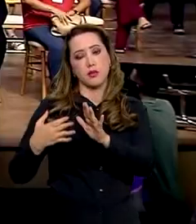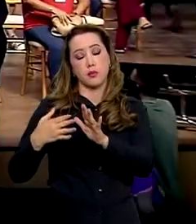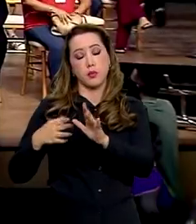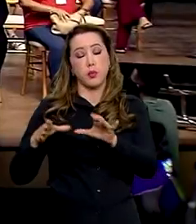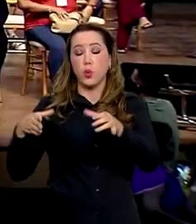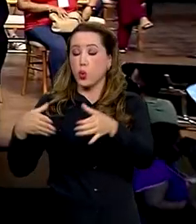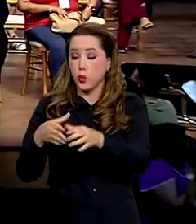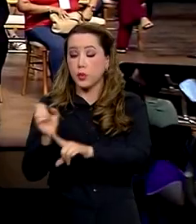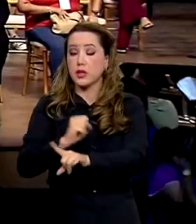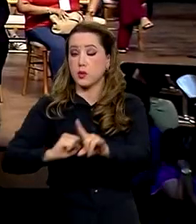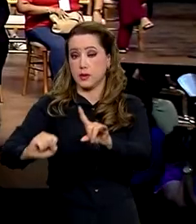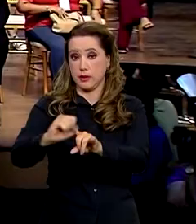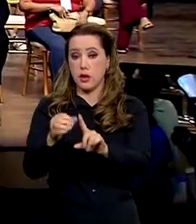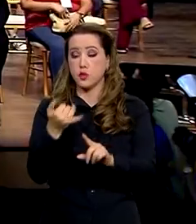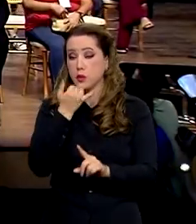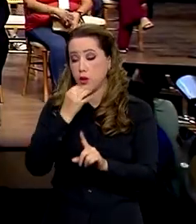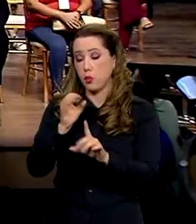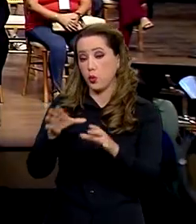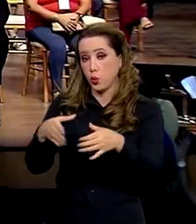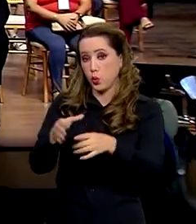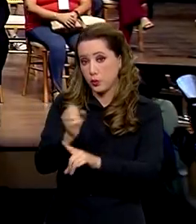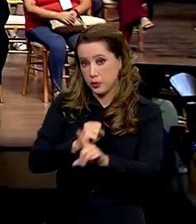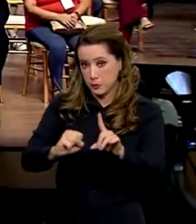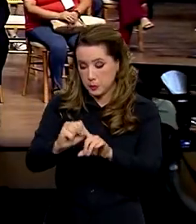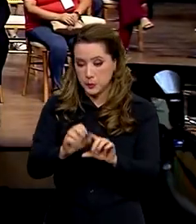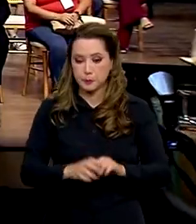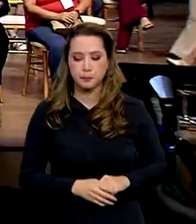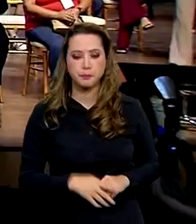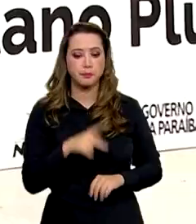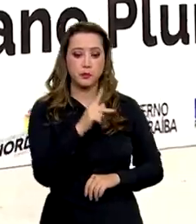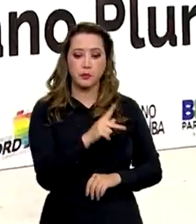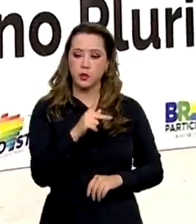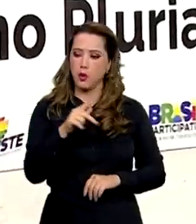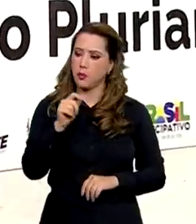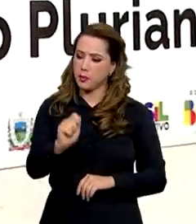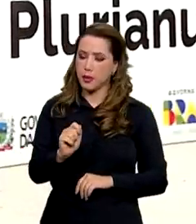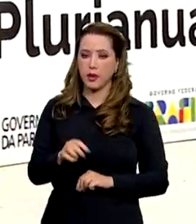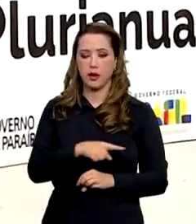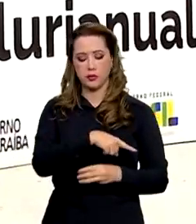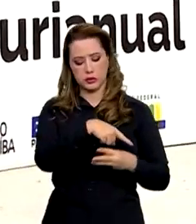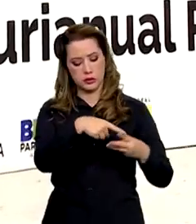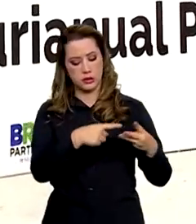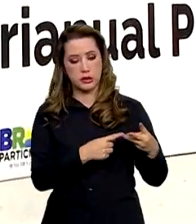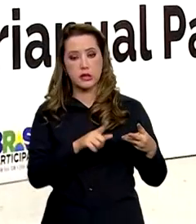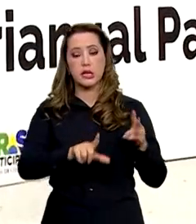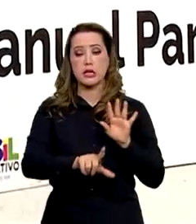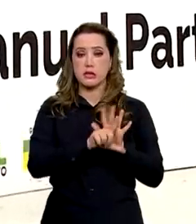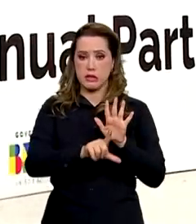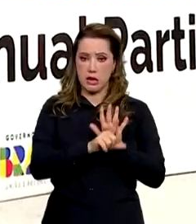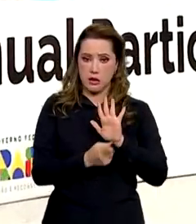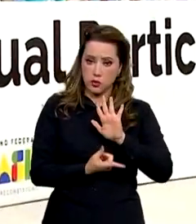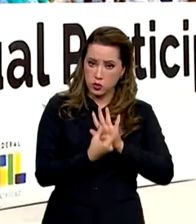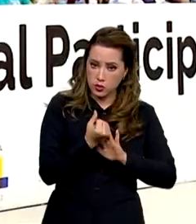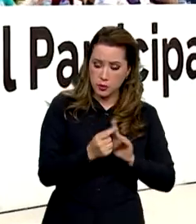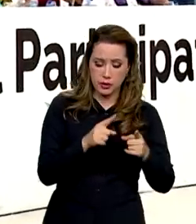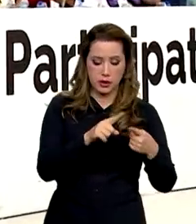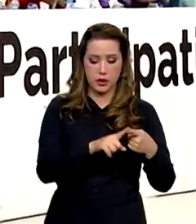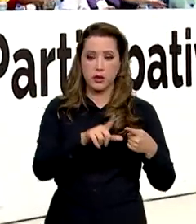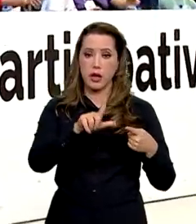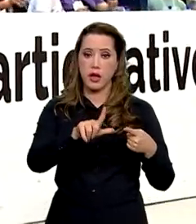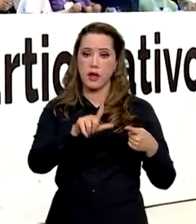O PPA é uma das três leis orçamentárias do Brasil, junto com a LDO, lei de diretrizes